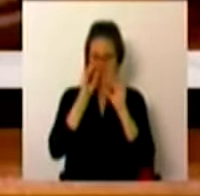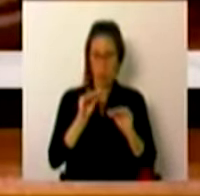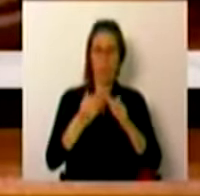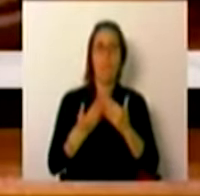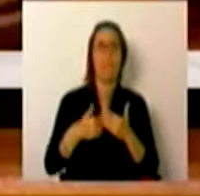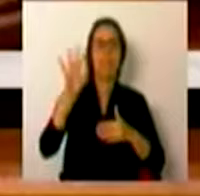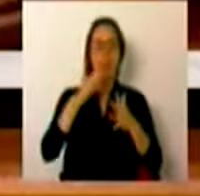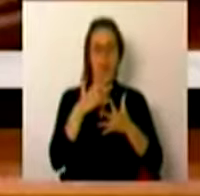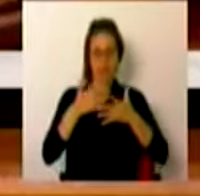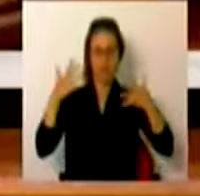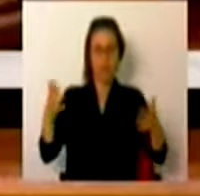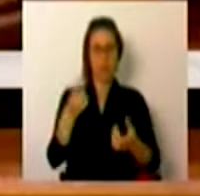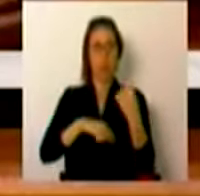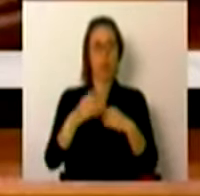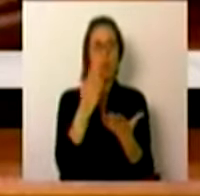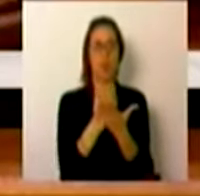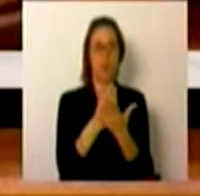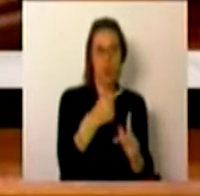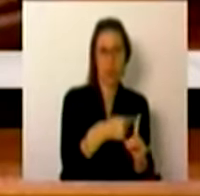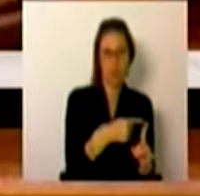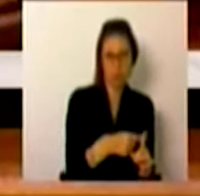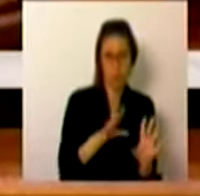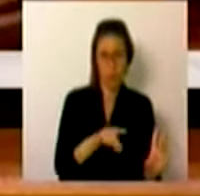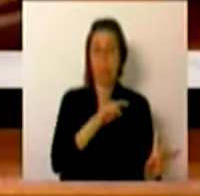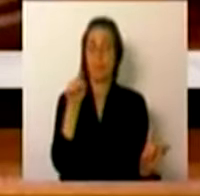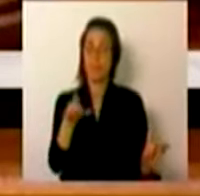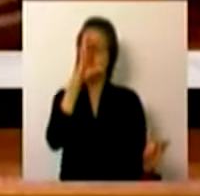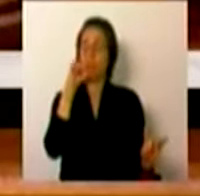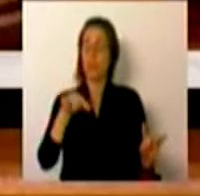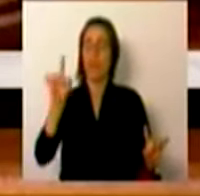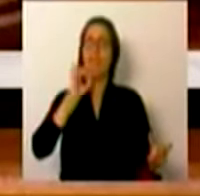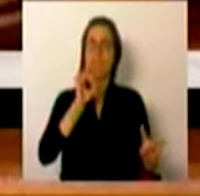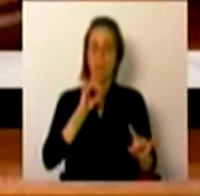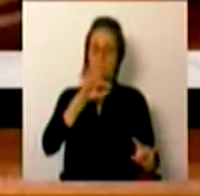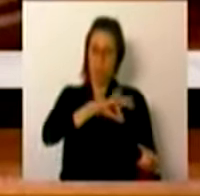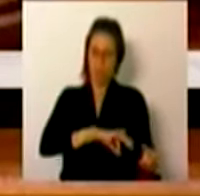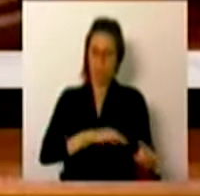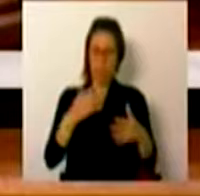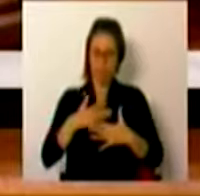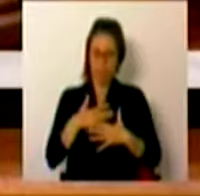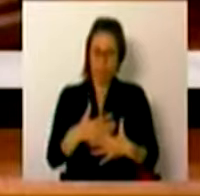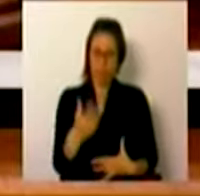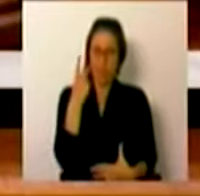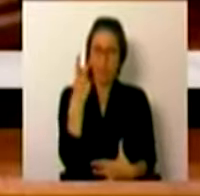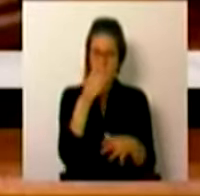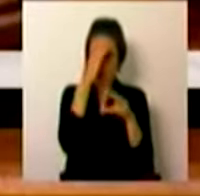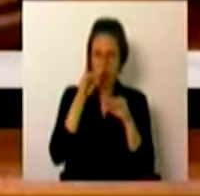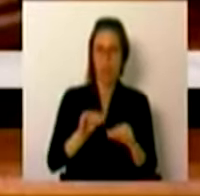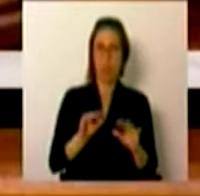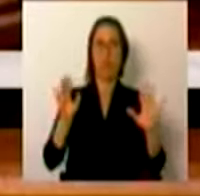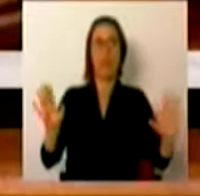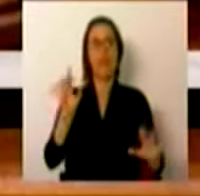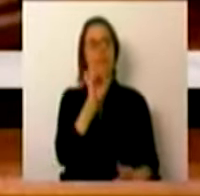muito mais amplo do que o sucesso escolar. Por isto, este governo valoriza os profissionais que dedicam a sua vida à educação.